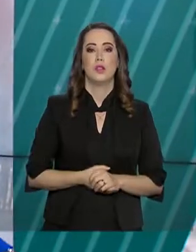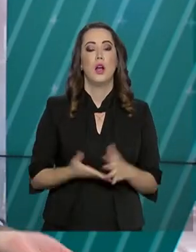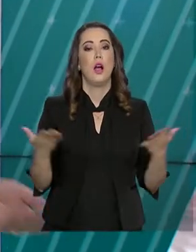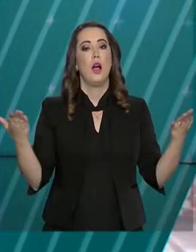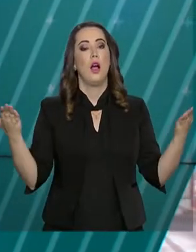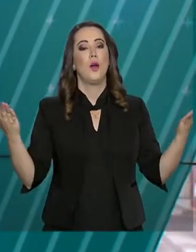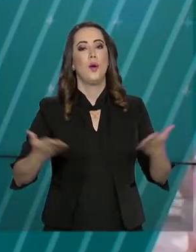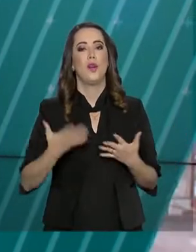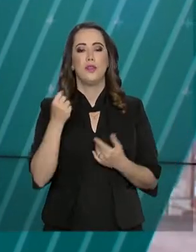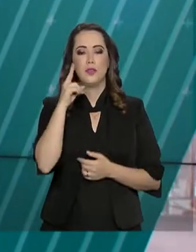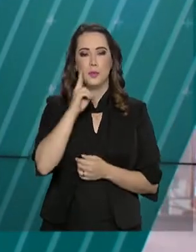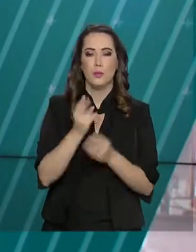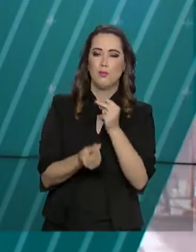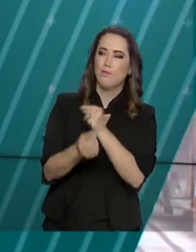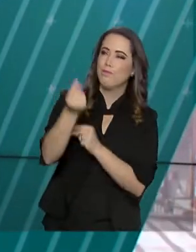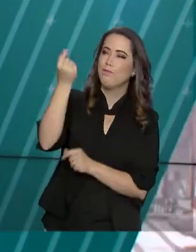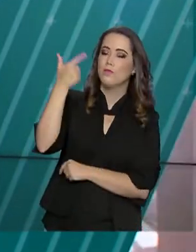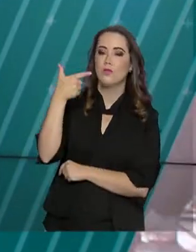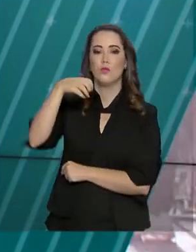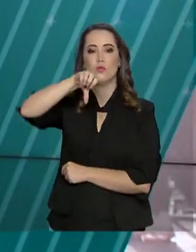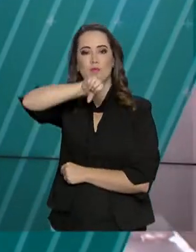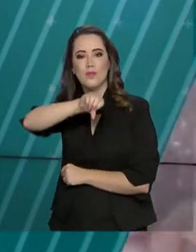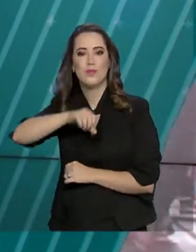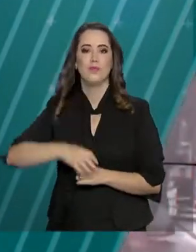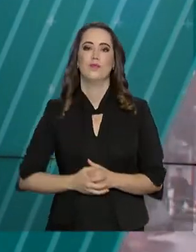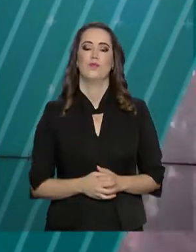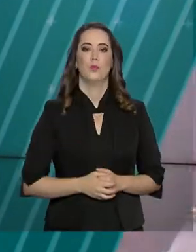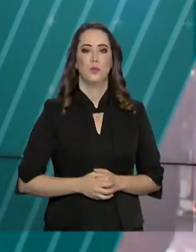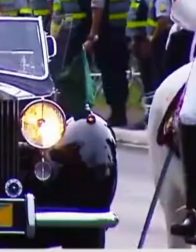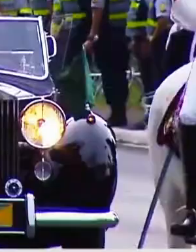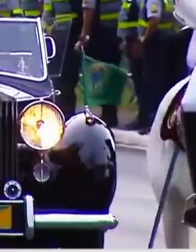Vamos agora à nossa retrospectiva 2019.